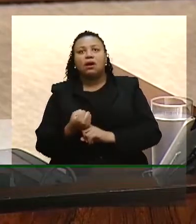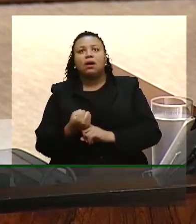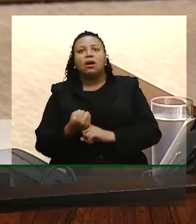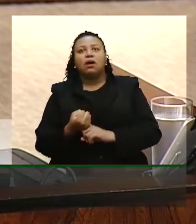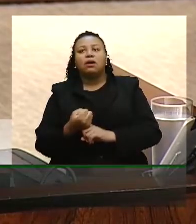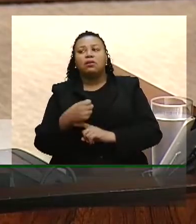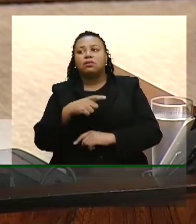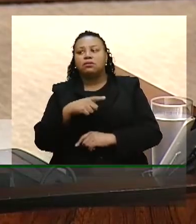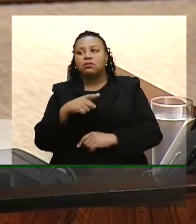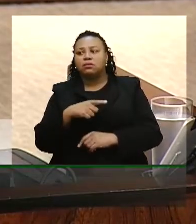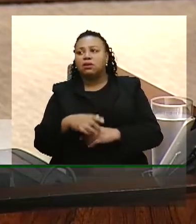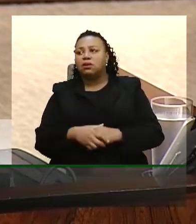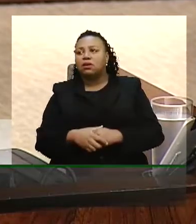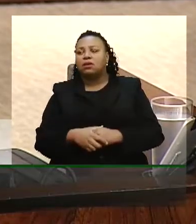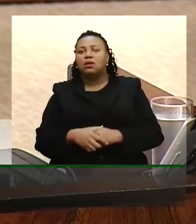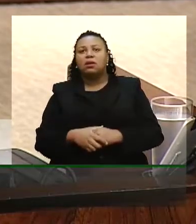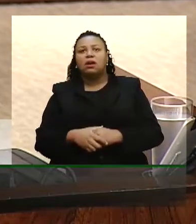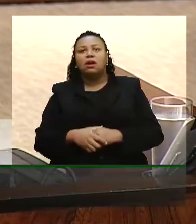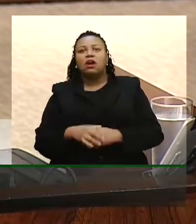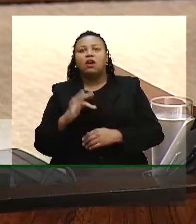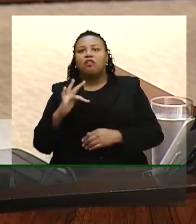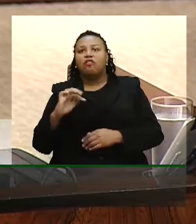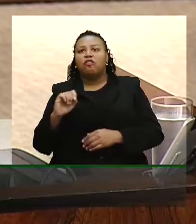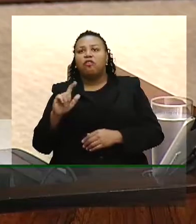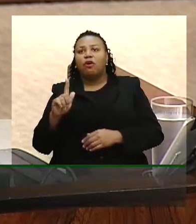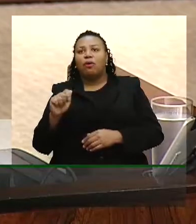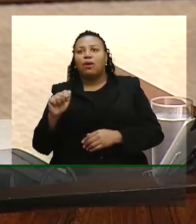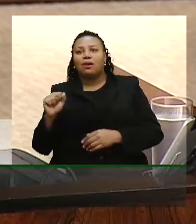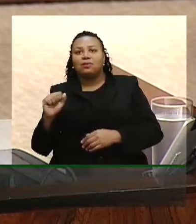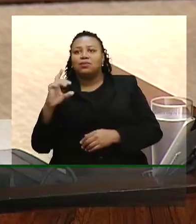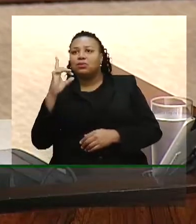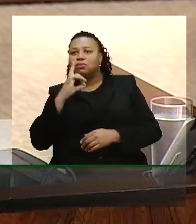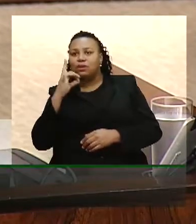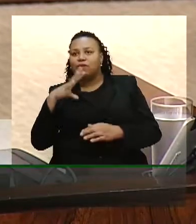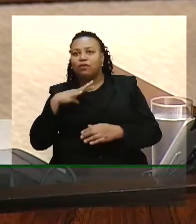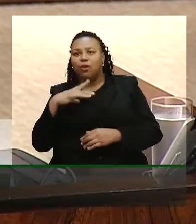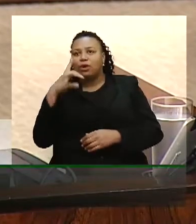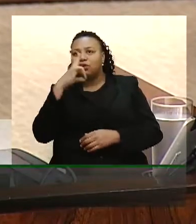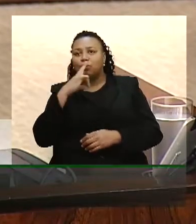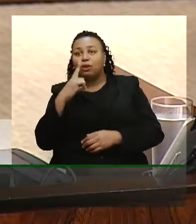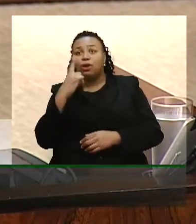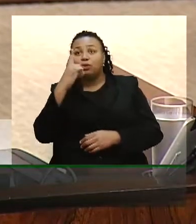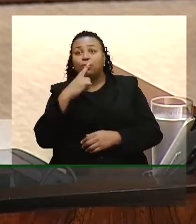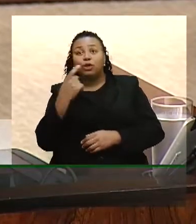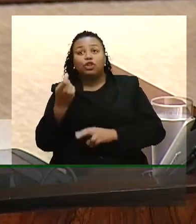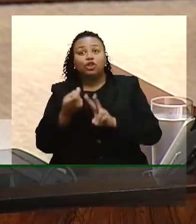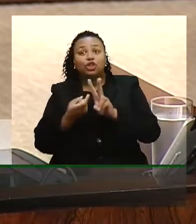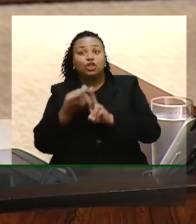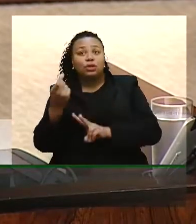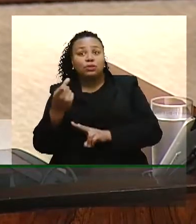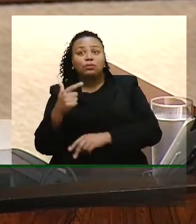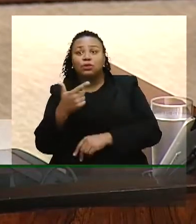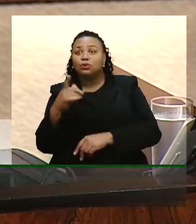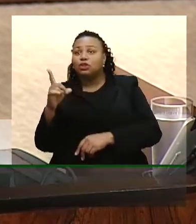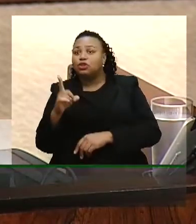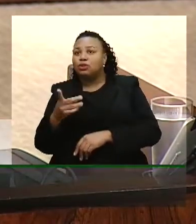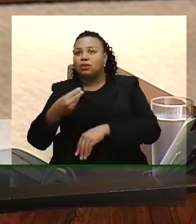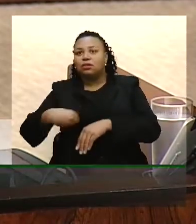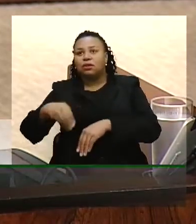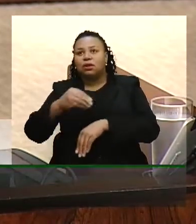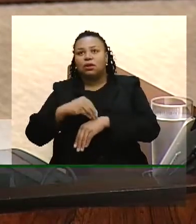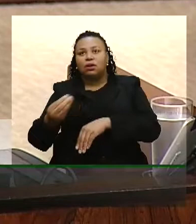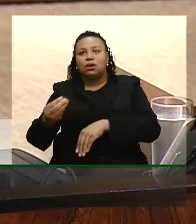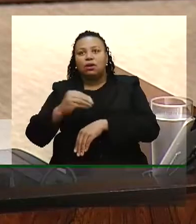domingos fica restrita a um domingo a cada dois meses e sem direito a horas extras.